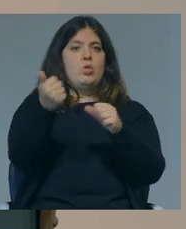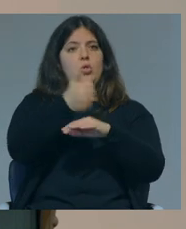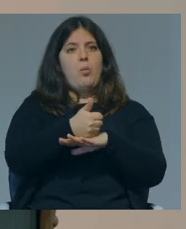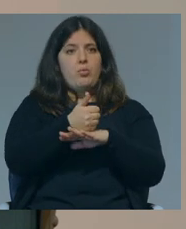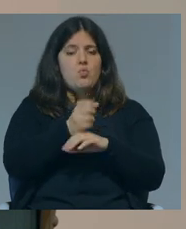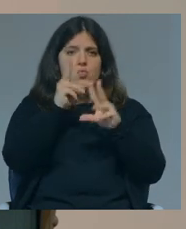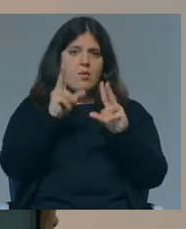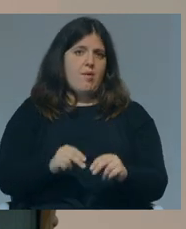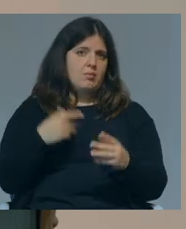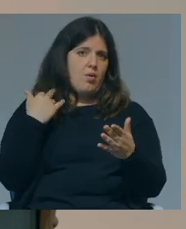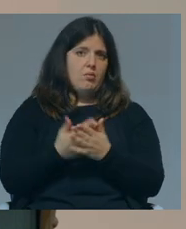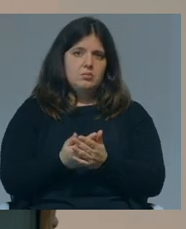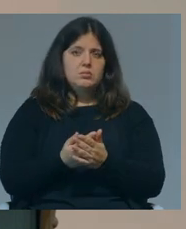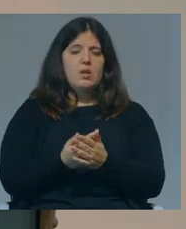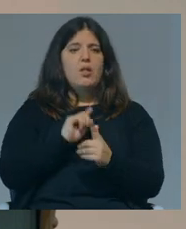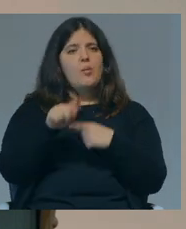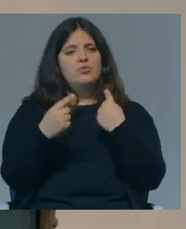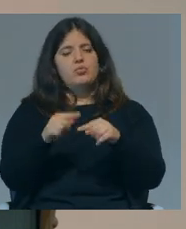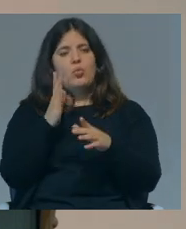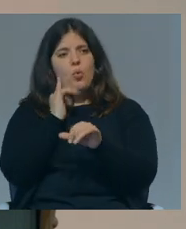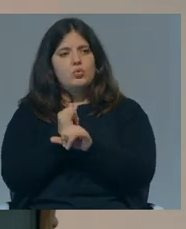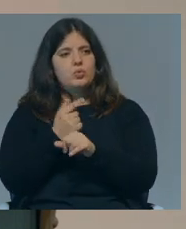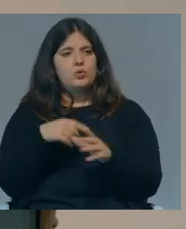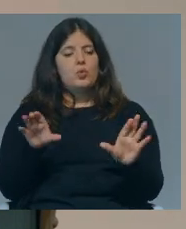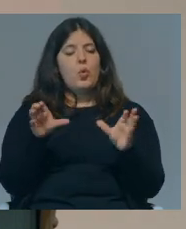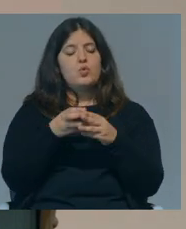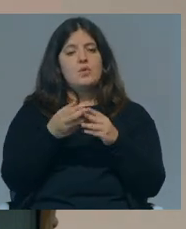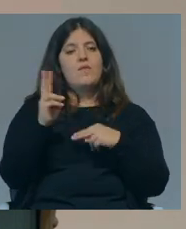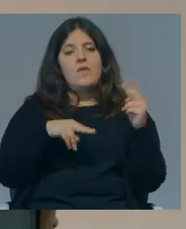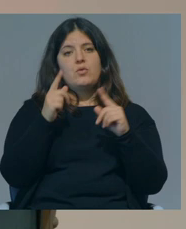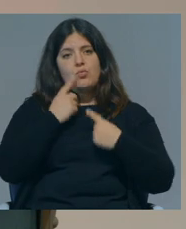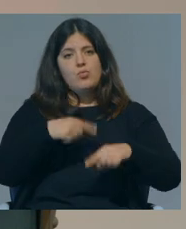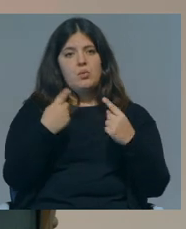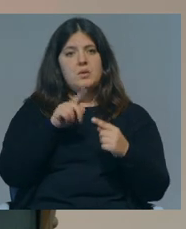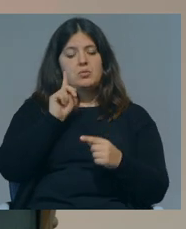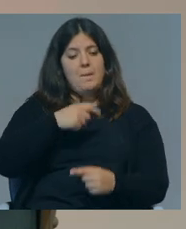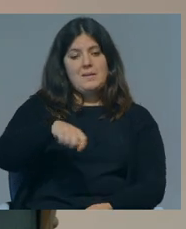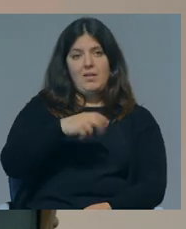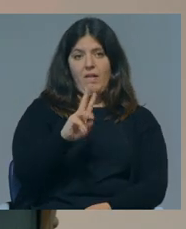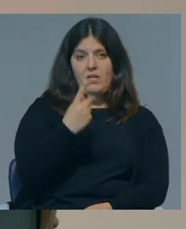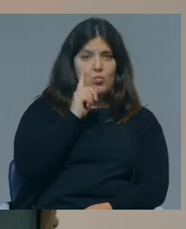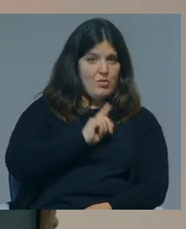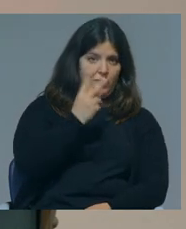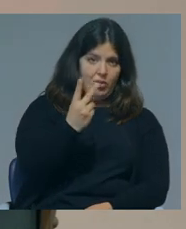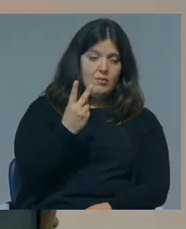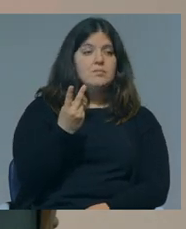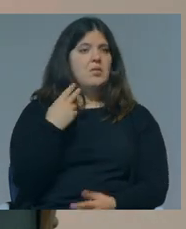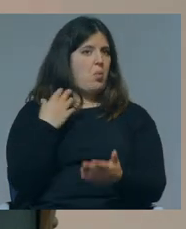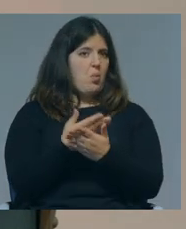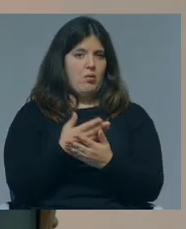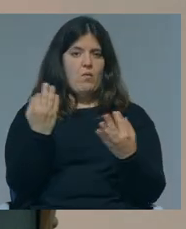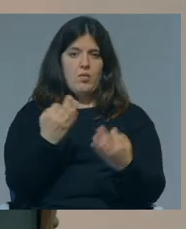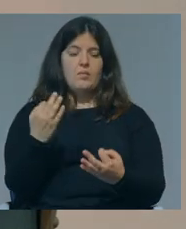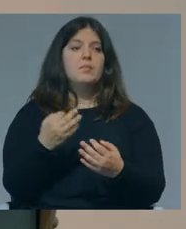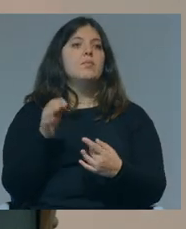topo, embora, pronto, depois temos outras, não Por exemplo, o nosso Conselho de Finanças Públicas até agora teve duas presidentes e, enfim,